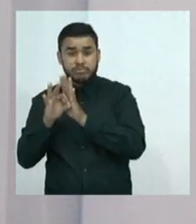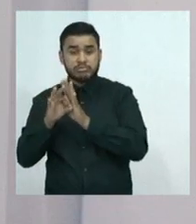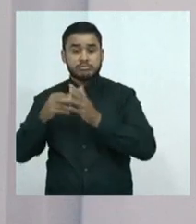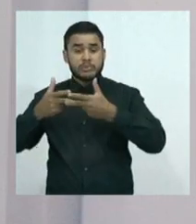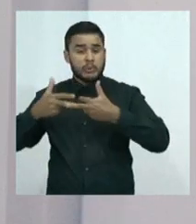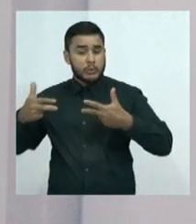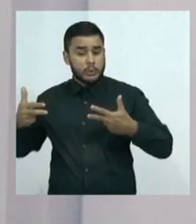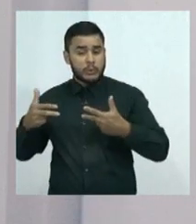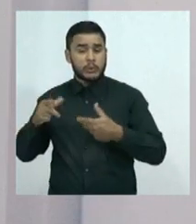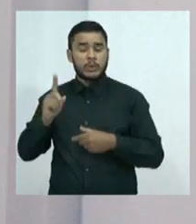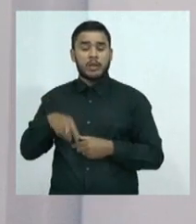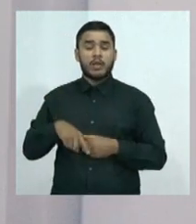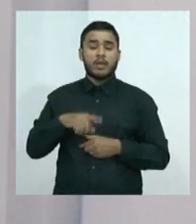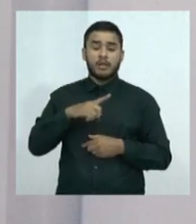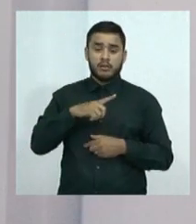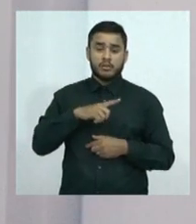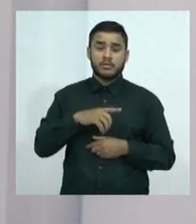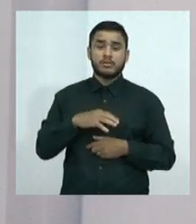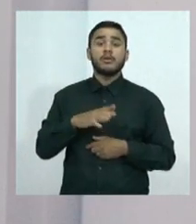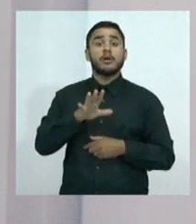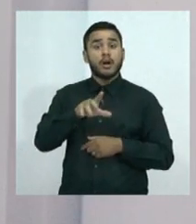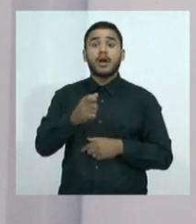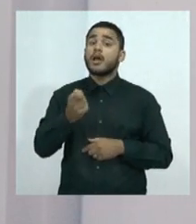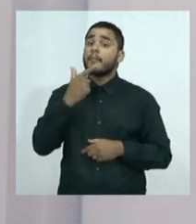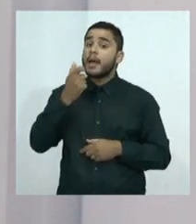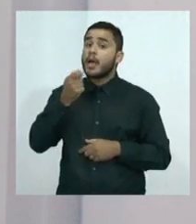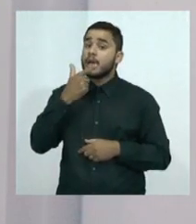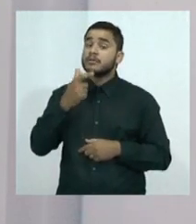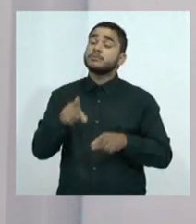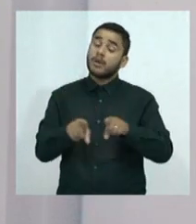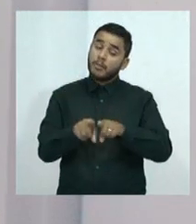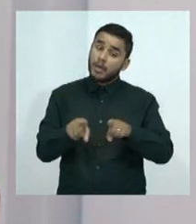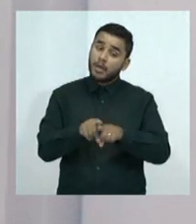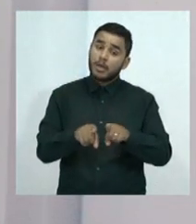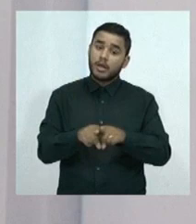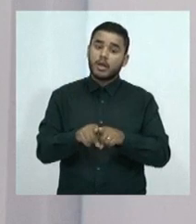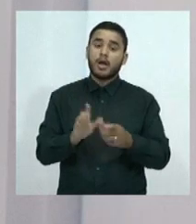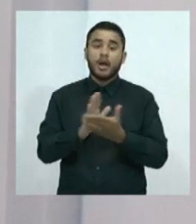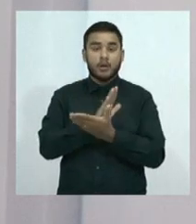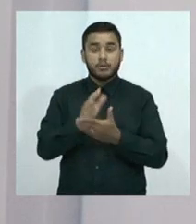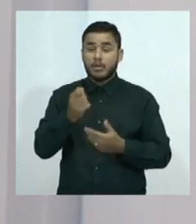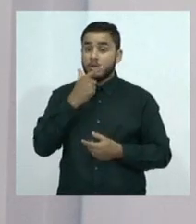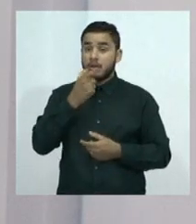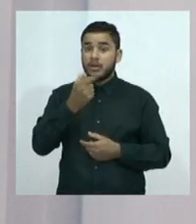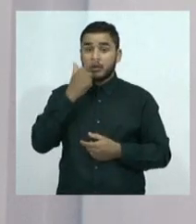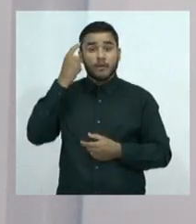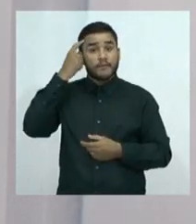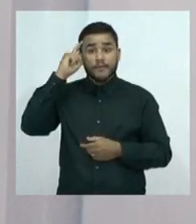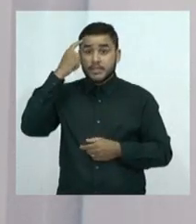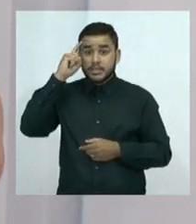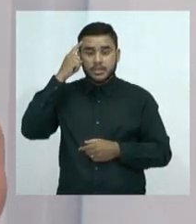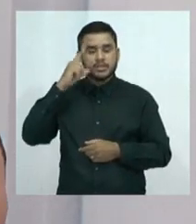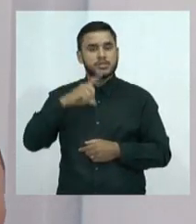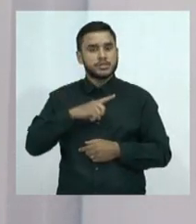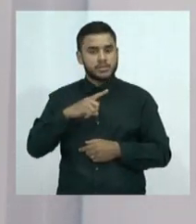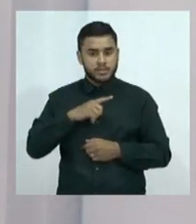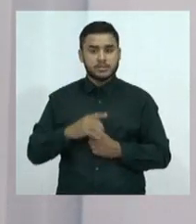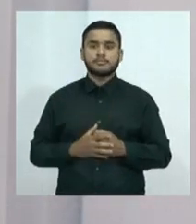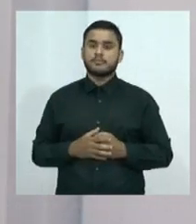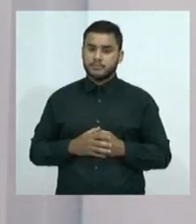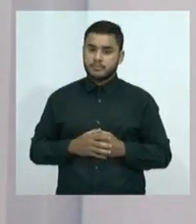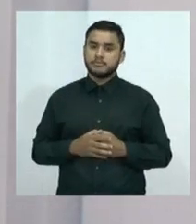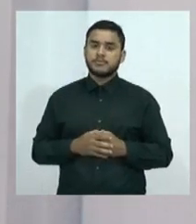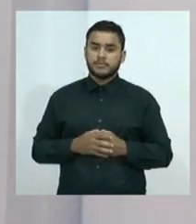falar de alguns remédios que viciam as pessoas. Alguns tipos de anestésicos, analgésicos. Que é o caso de